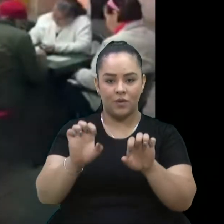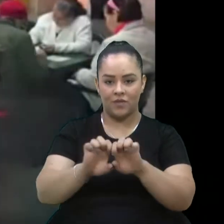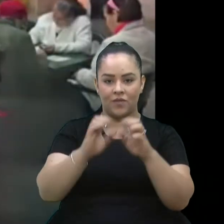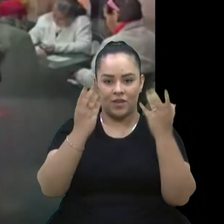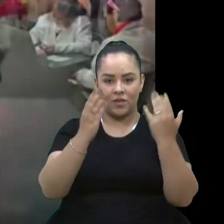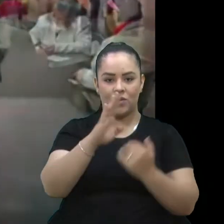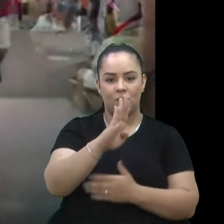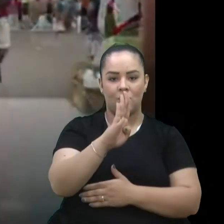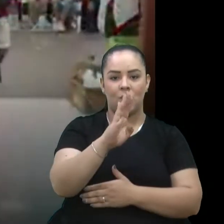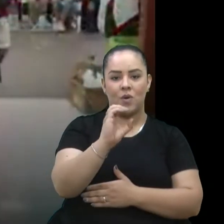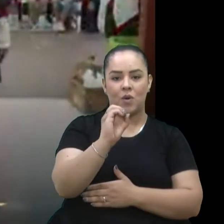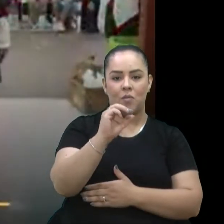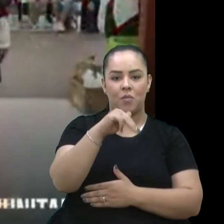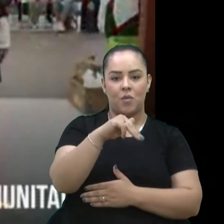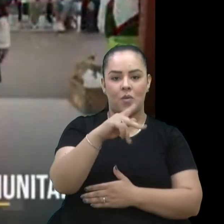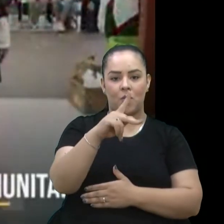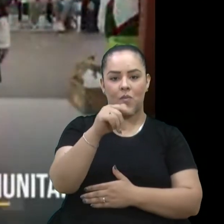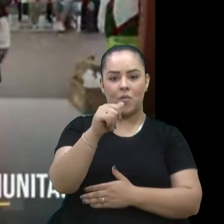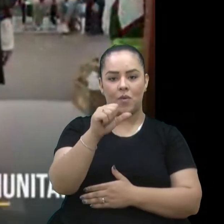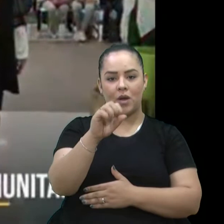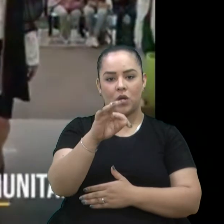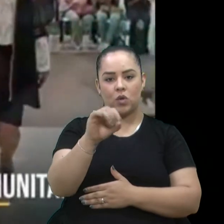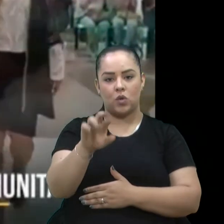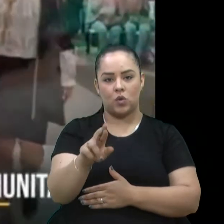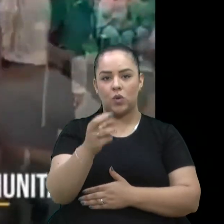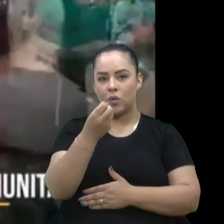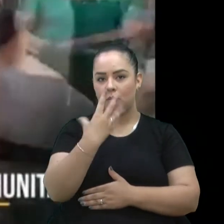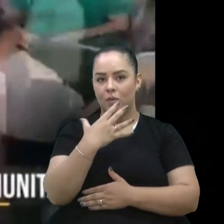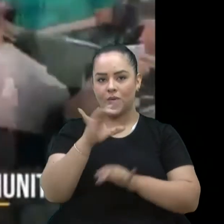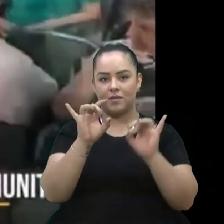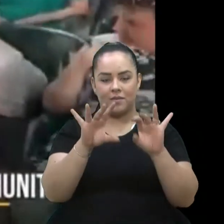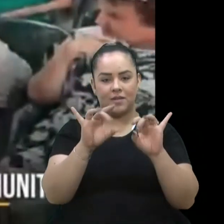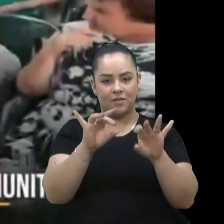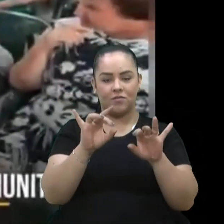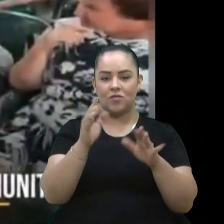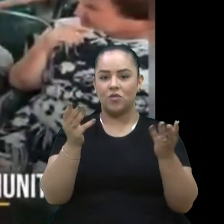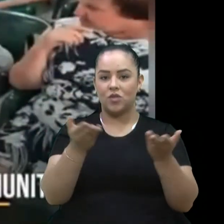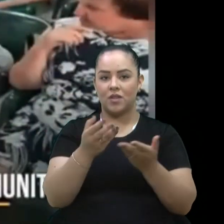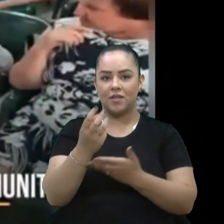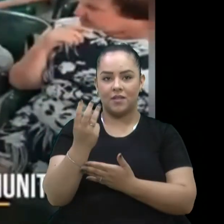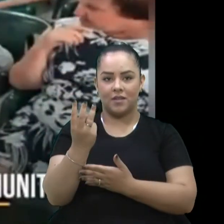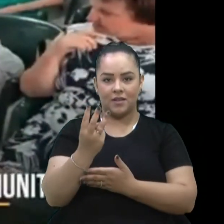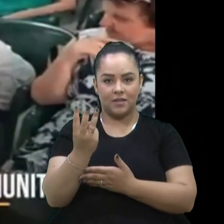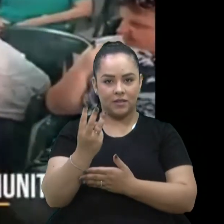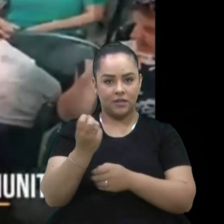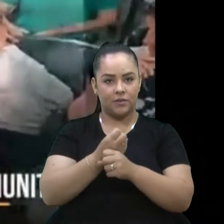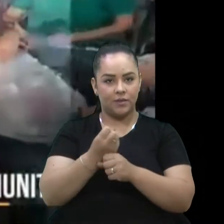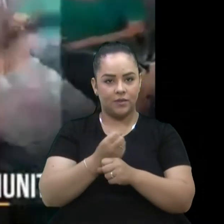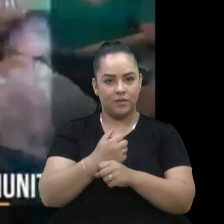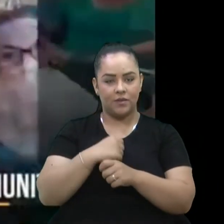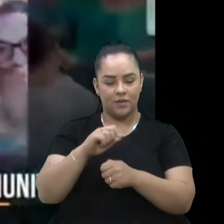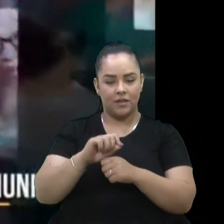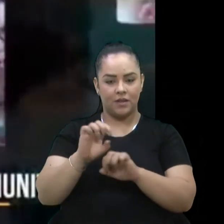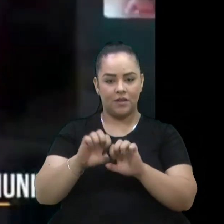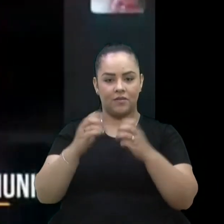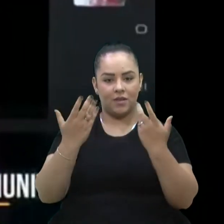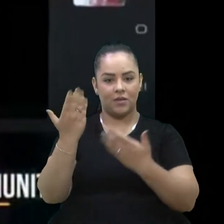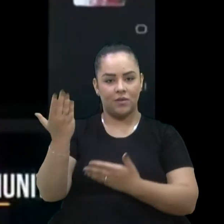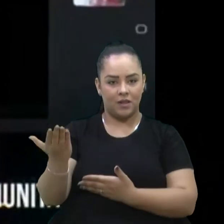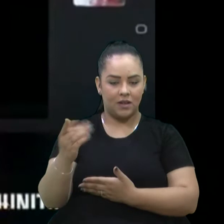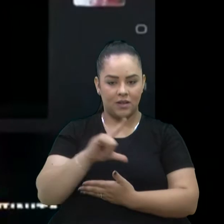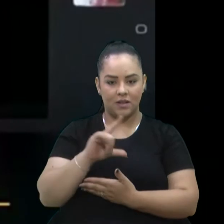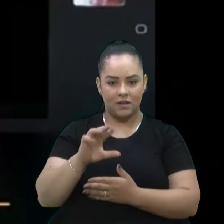muito especial, já é o terceiro ano que eu faço lá esse evento, reunindo